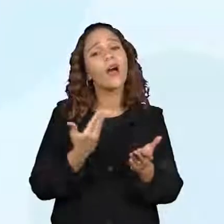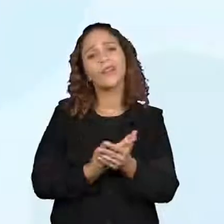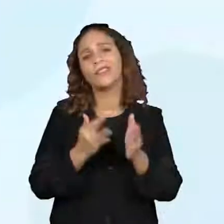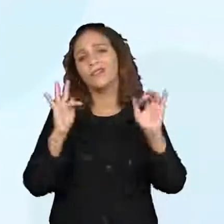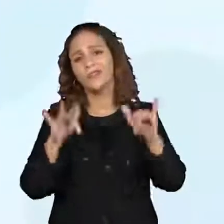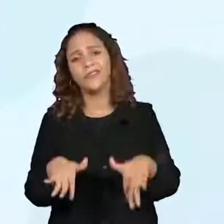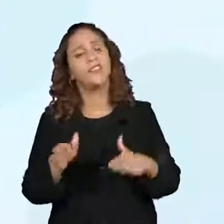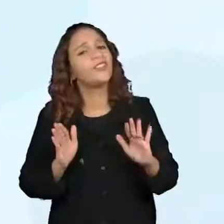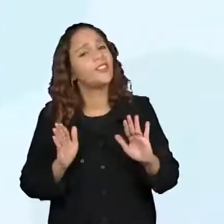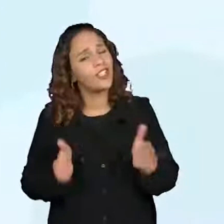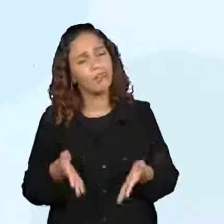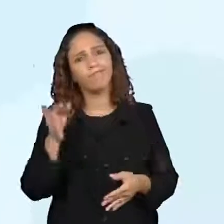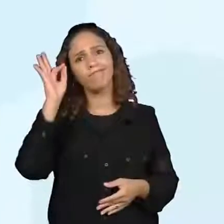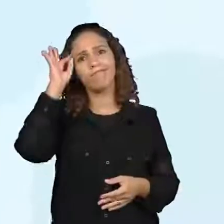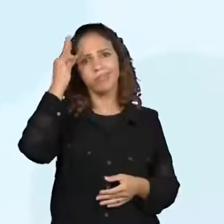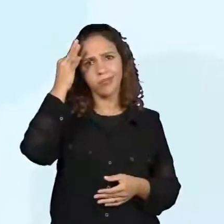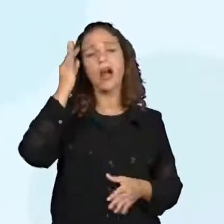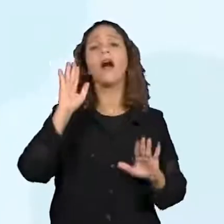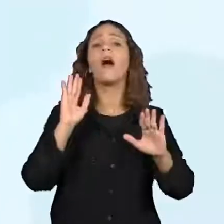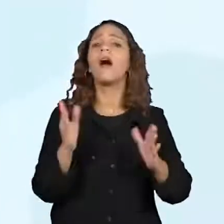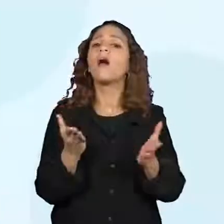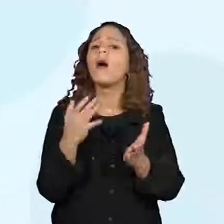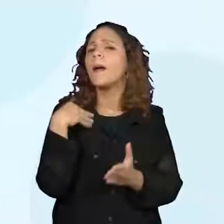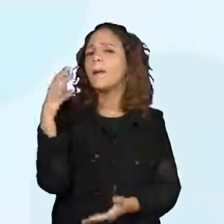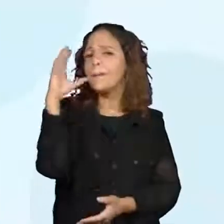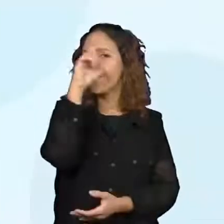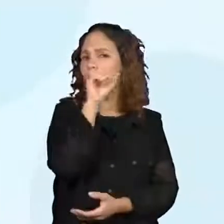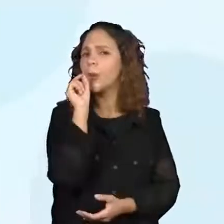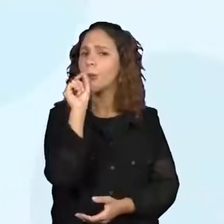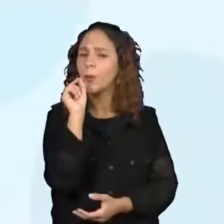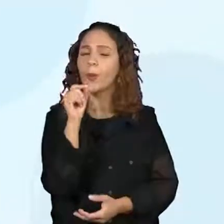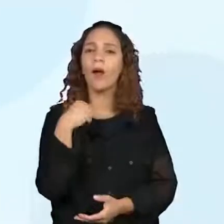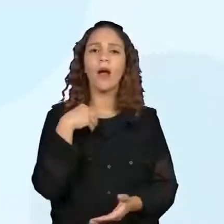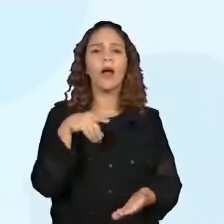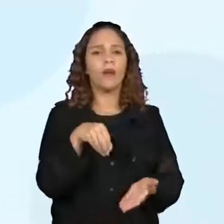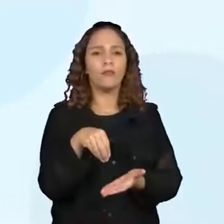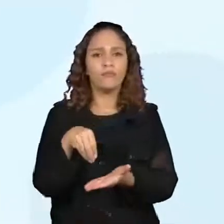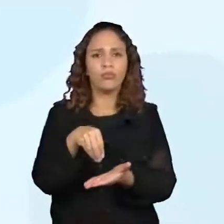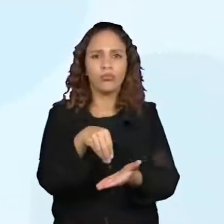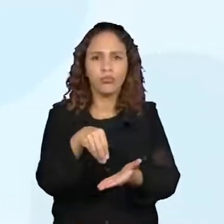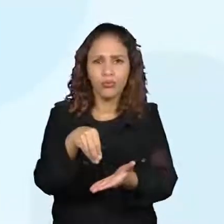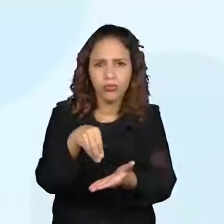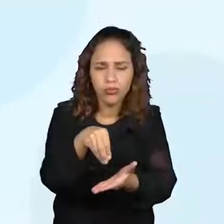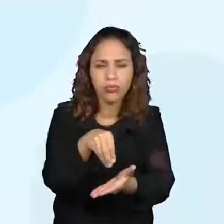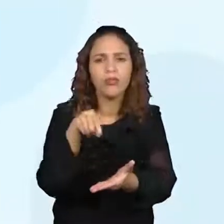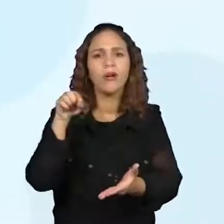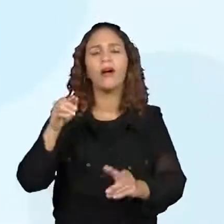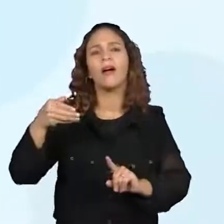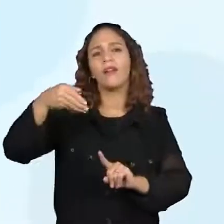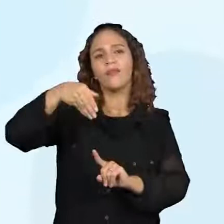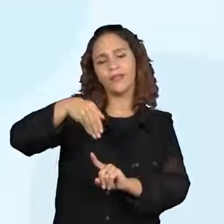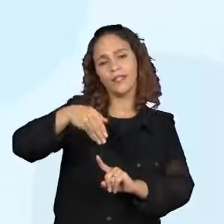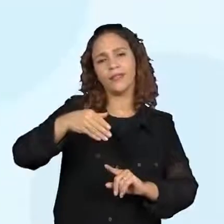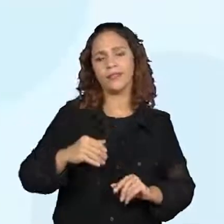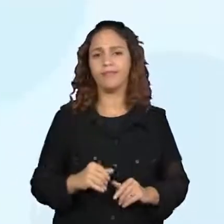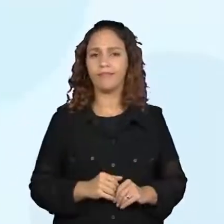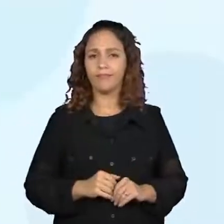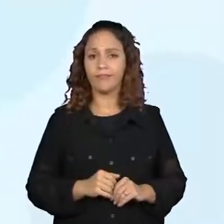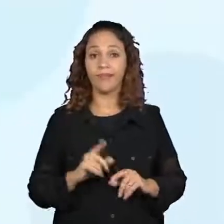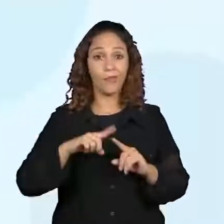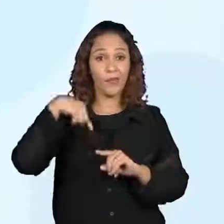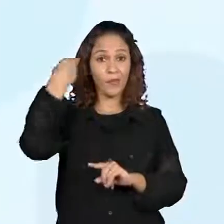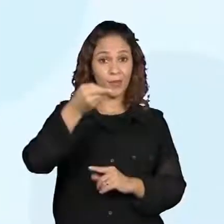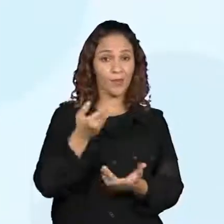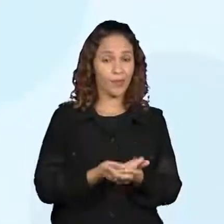chegando ao fim. E nesta aula, nós aprendemos sobre localização e pontos de referência por meio de trajetos. Para a